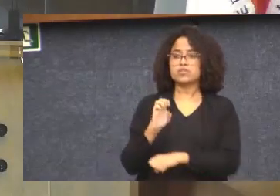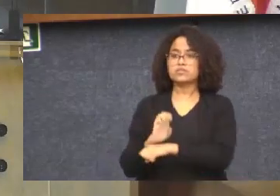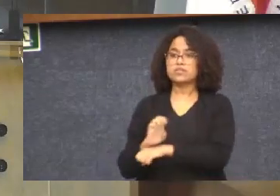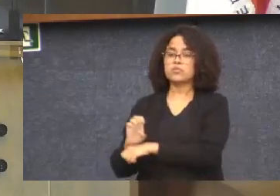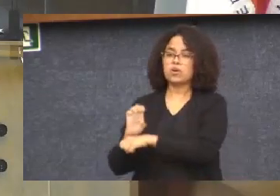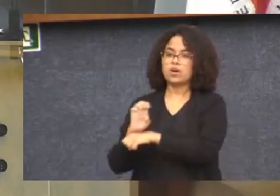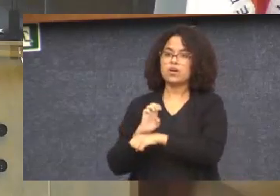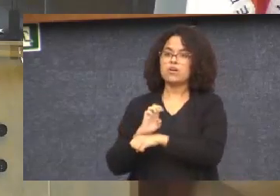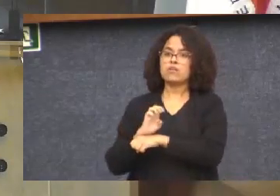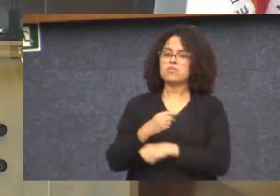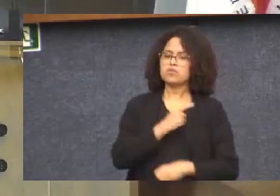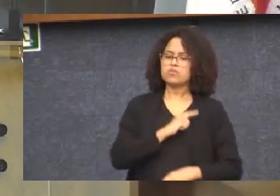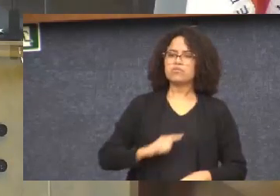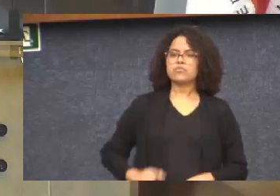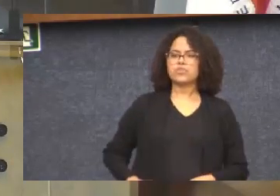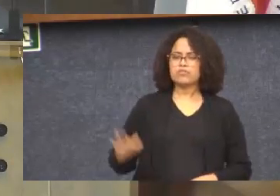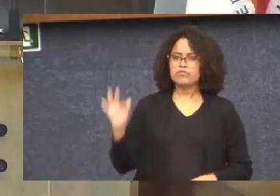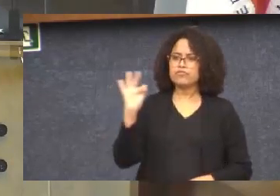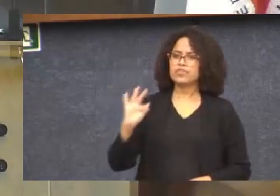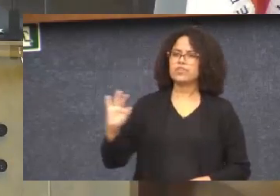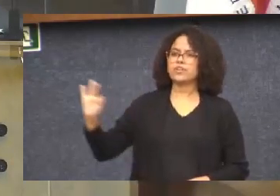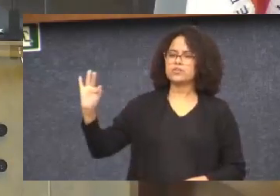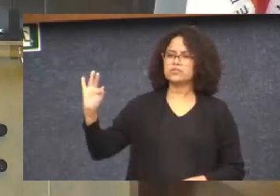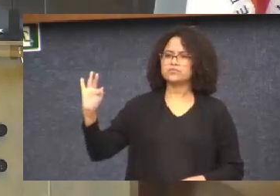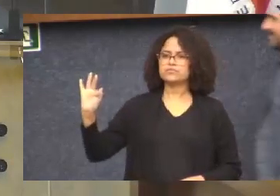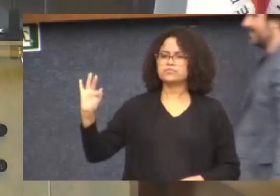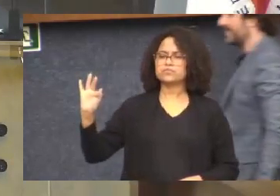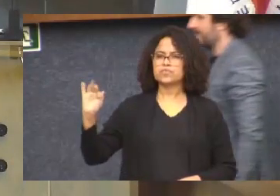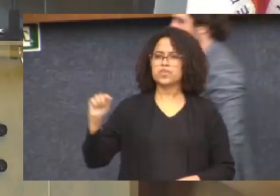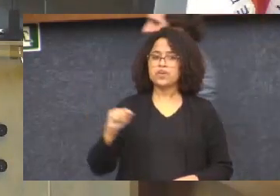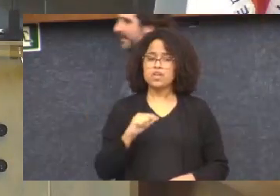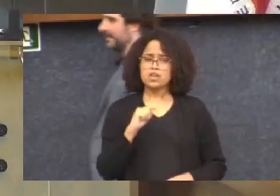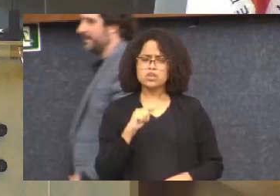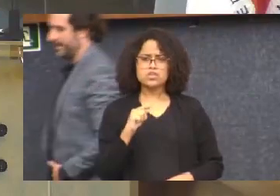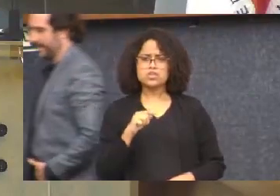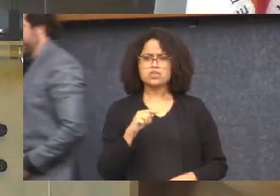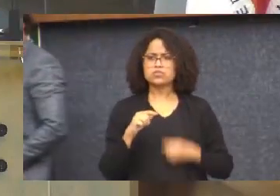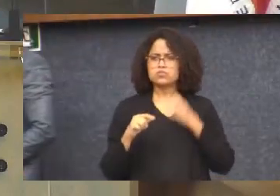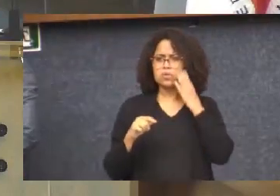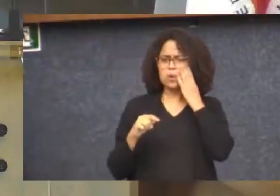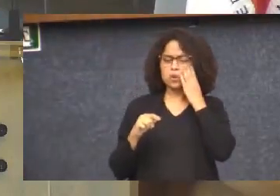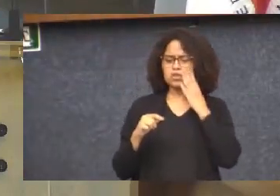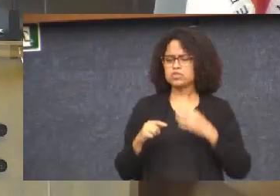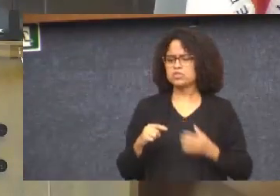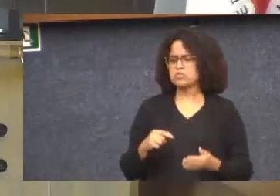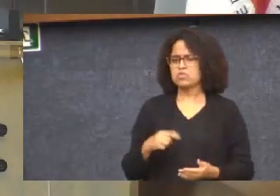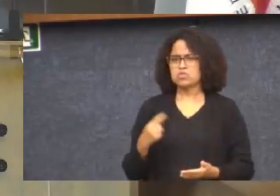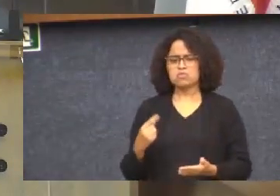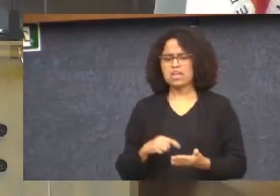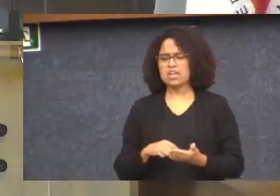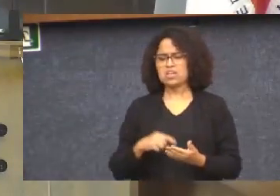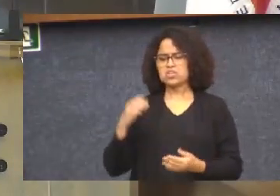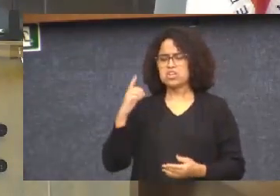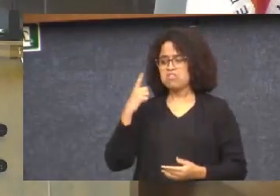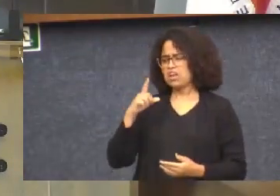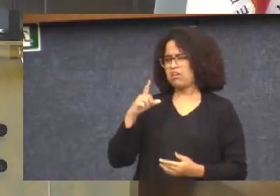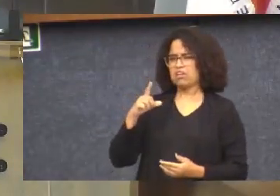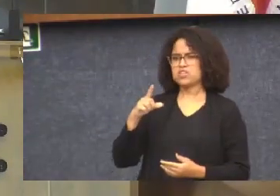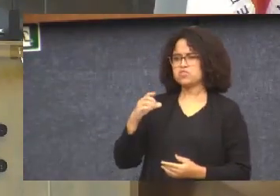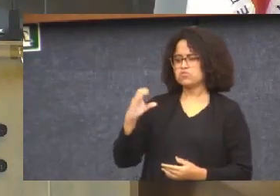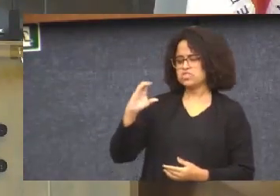Tem problema? Tem. Agora, isso não é caso de CPI. Isso não é caso de CPI.